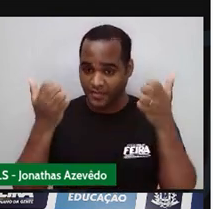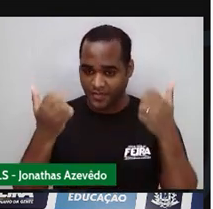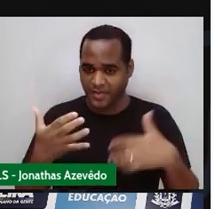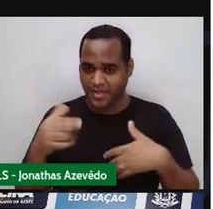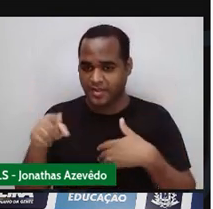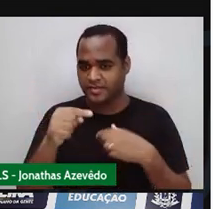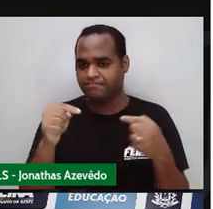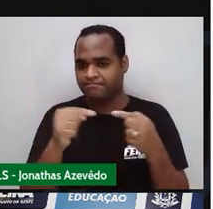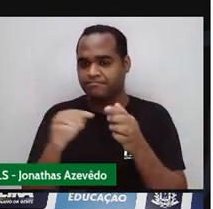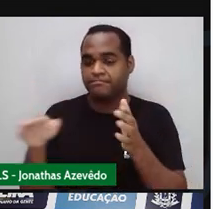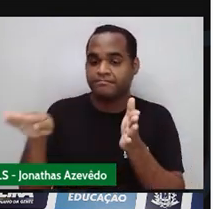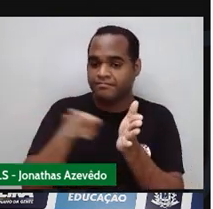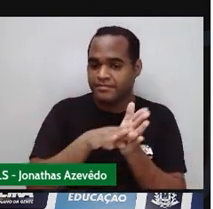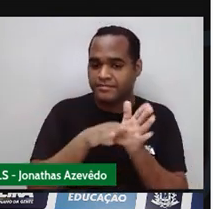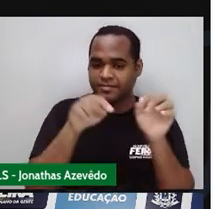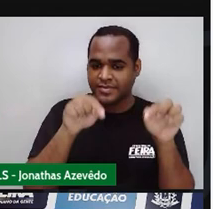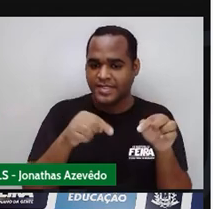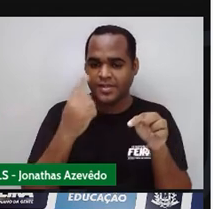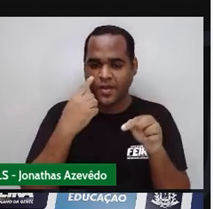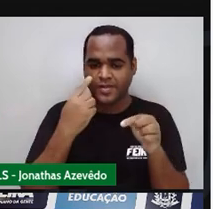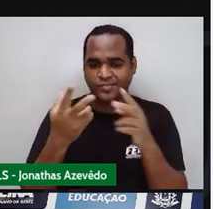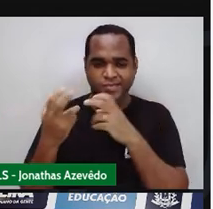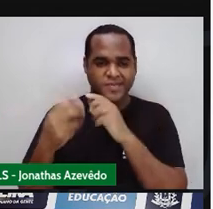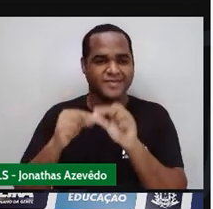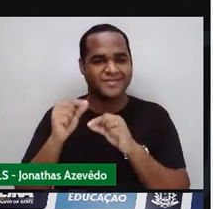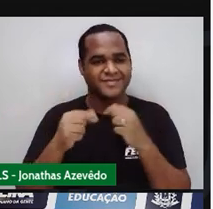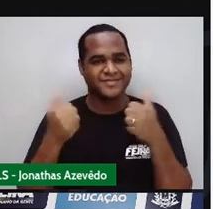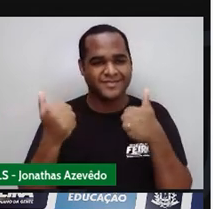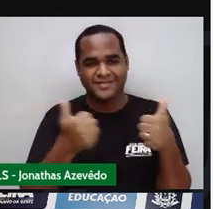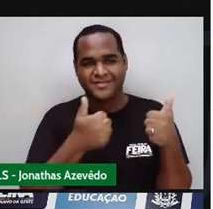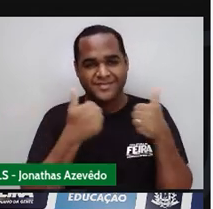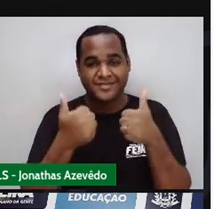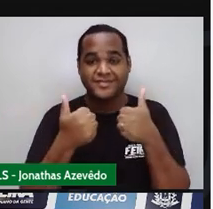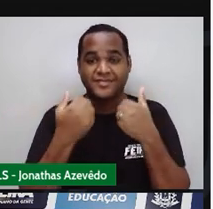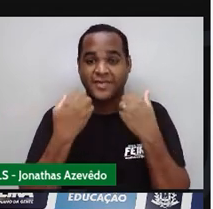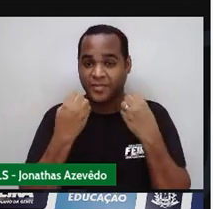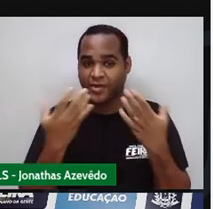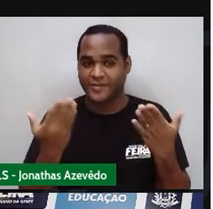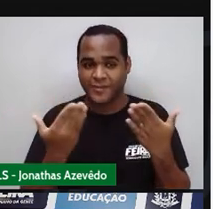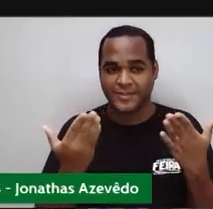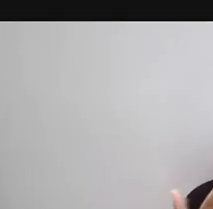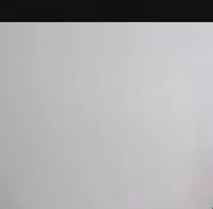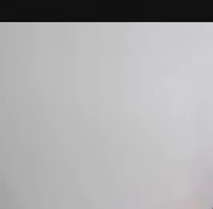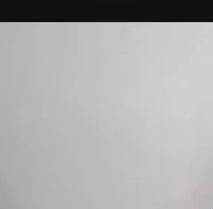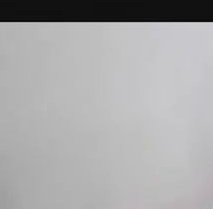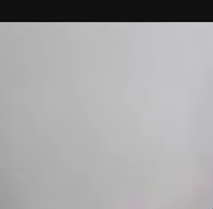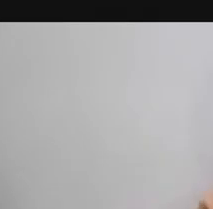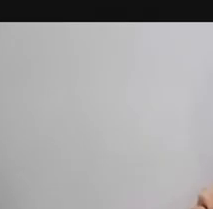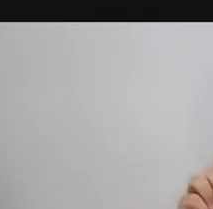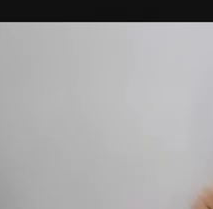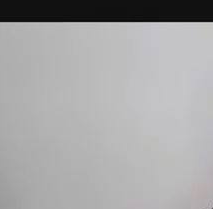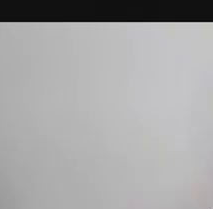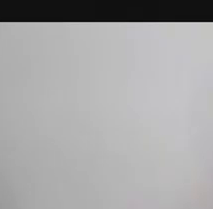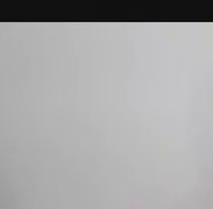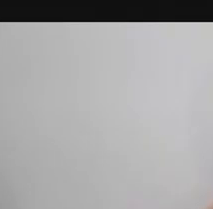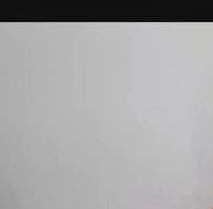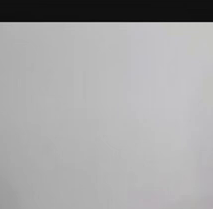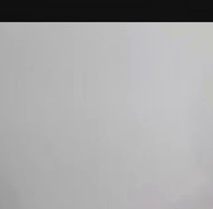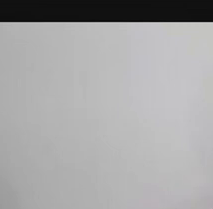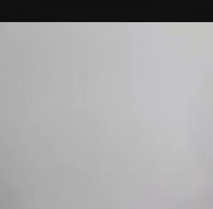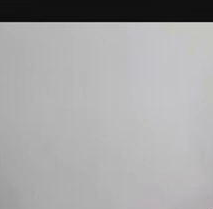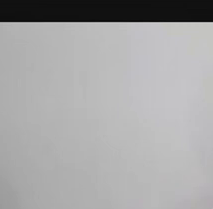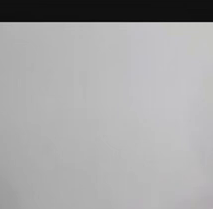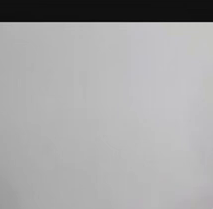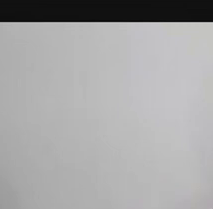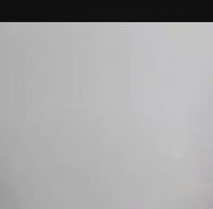Aqui Onde a gente Chegou Beleza? Então vamos fazer assim Vamos mudar de tela Tá? A